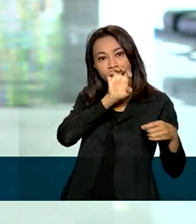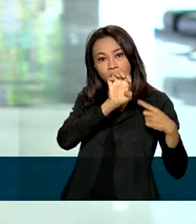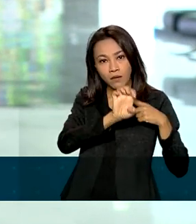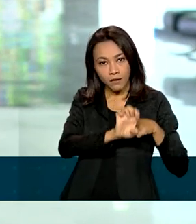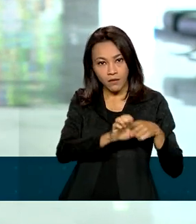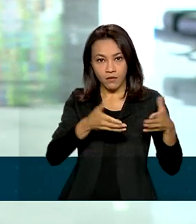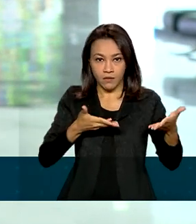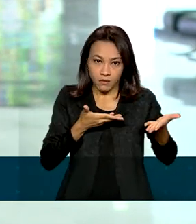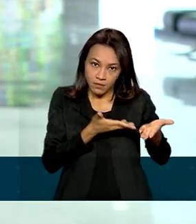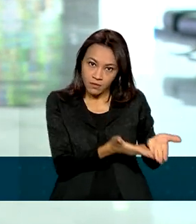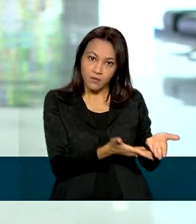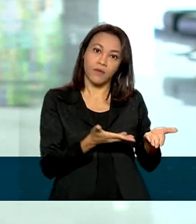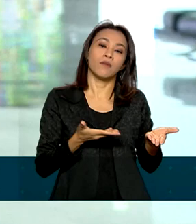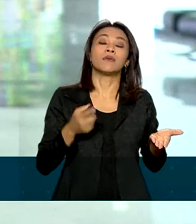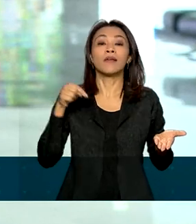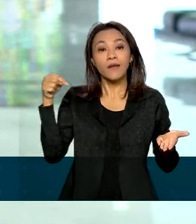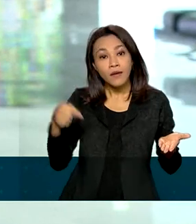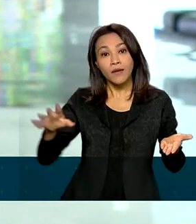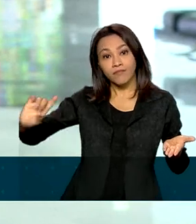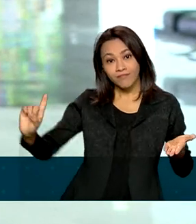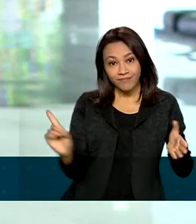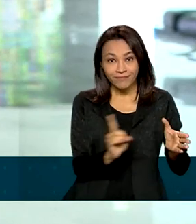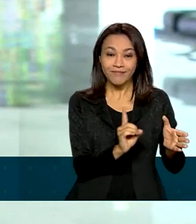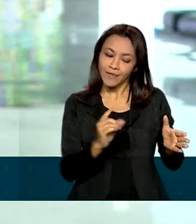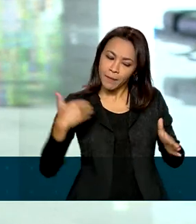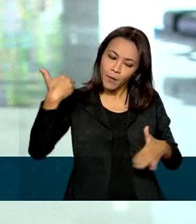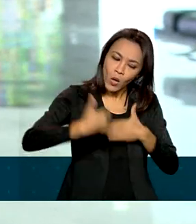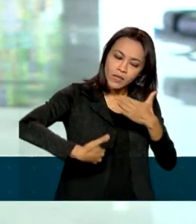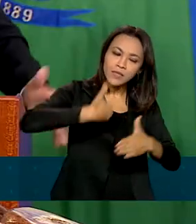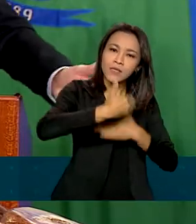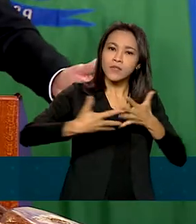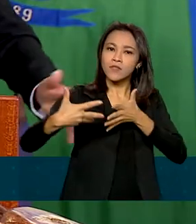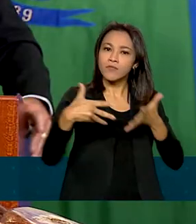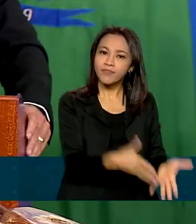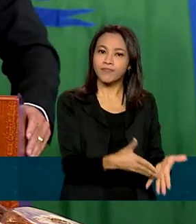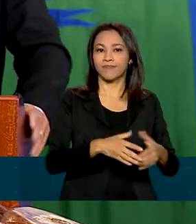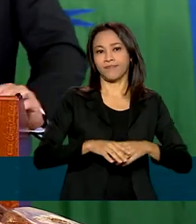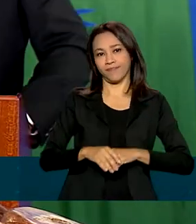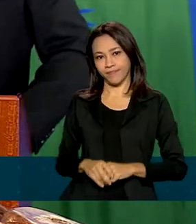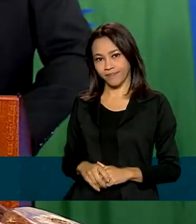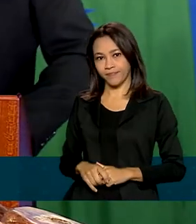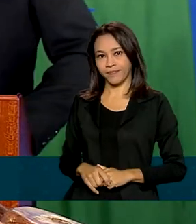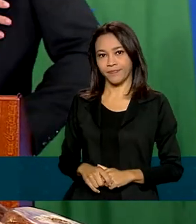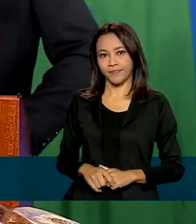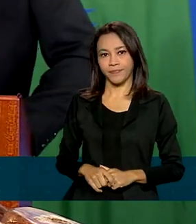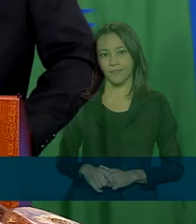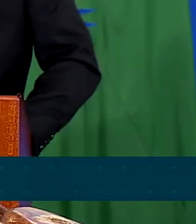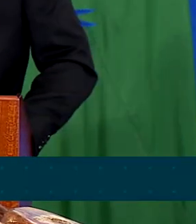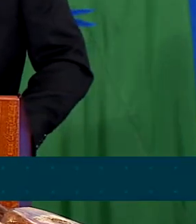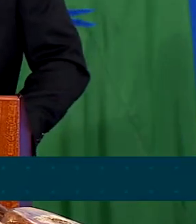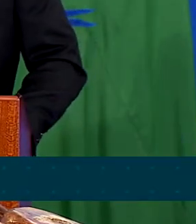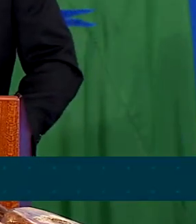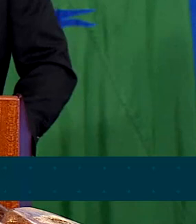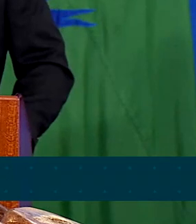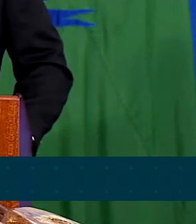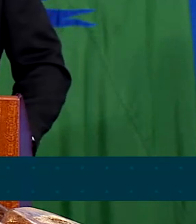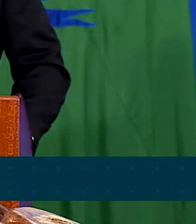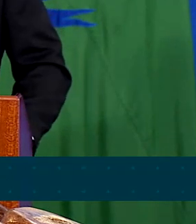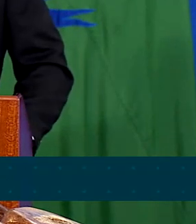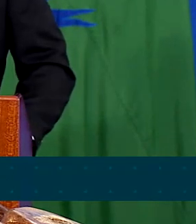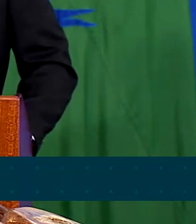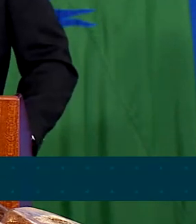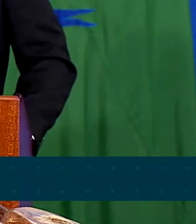Desenvolvimento Econômico, a qual o país está em processo de adesão. Agora, o IOF, há poucos dias